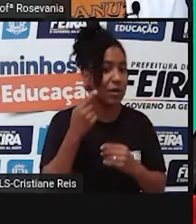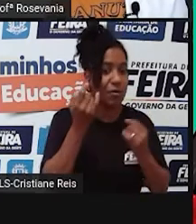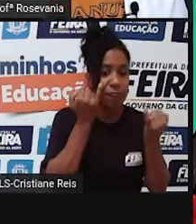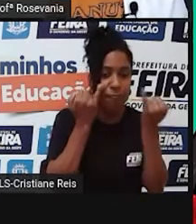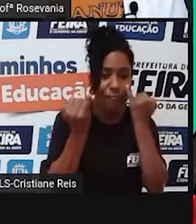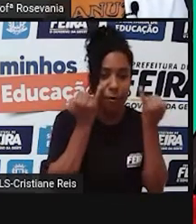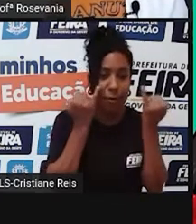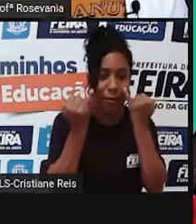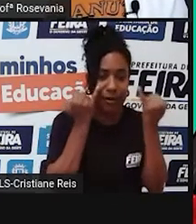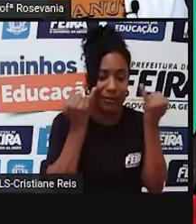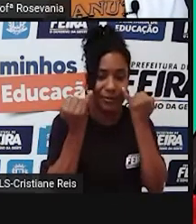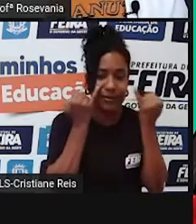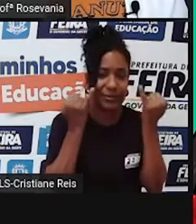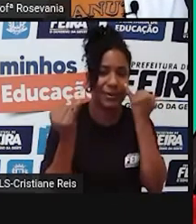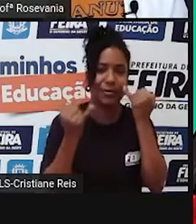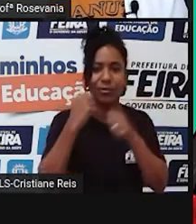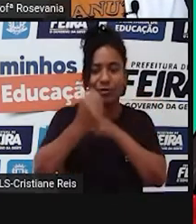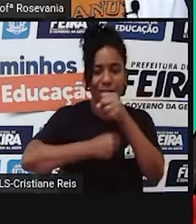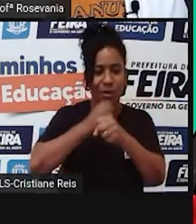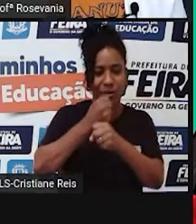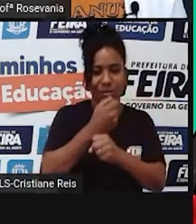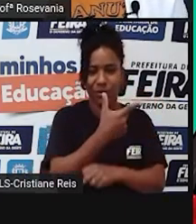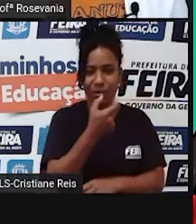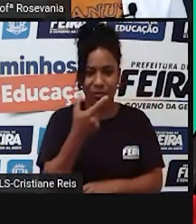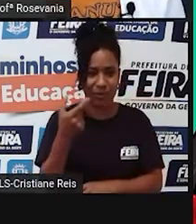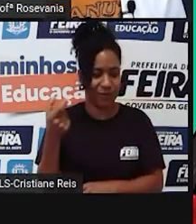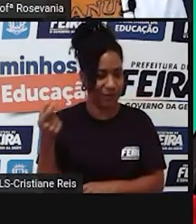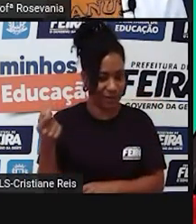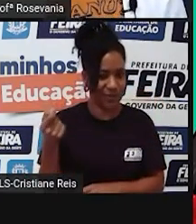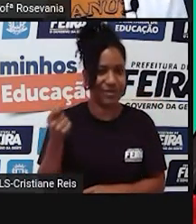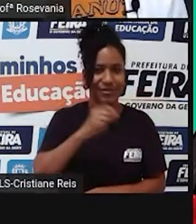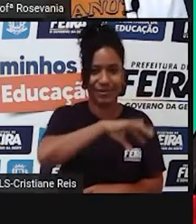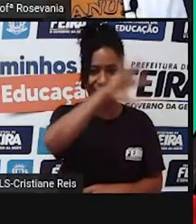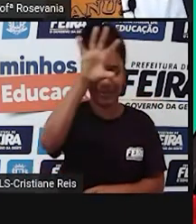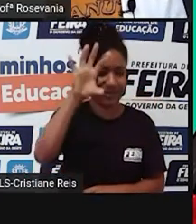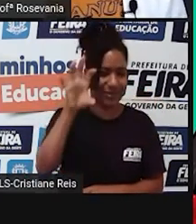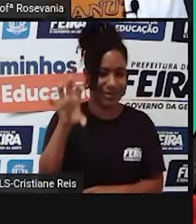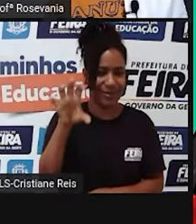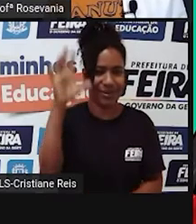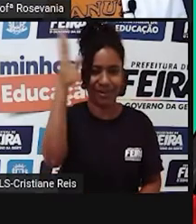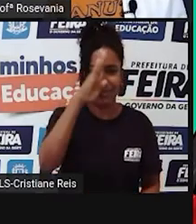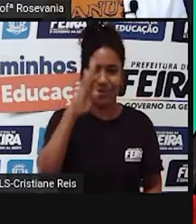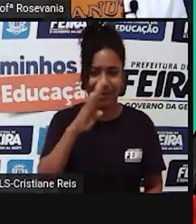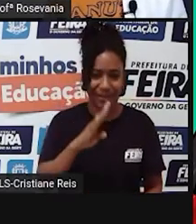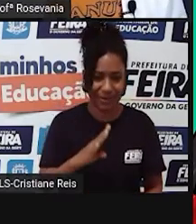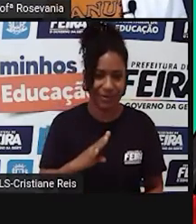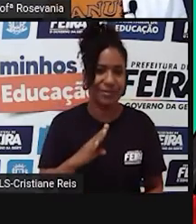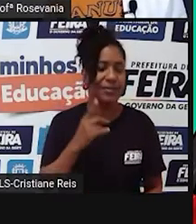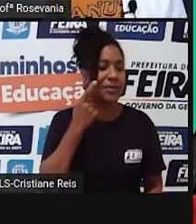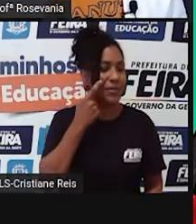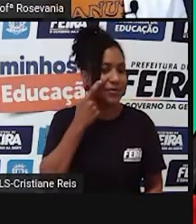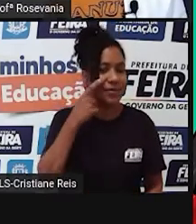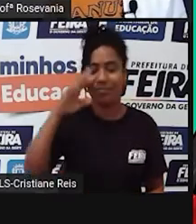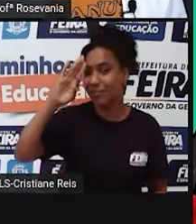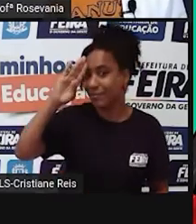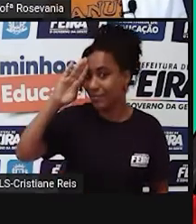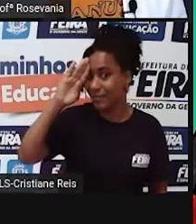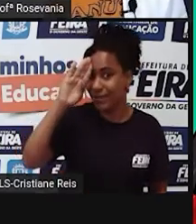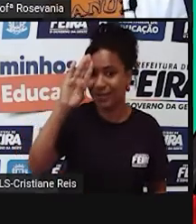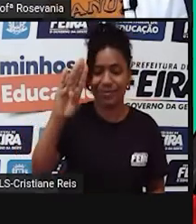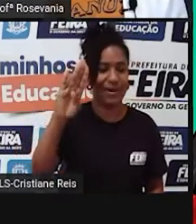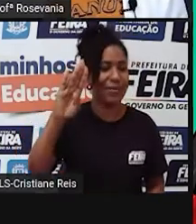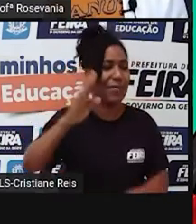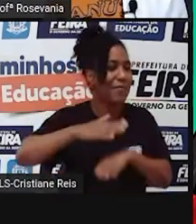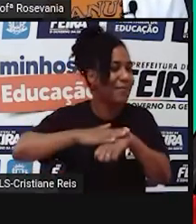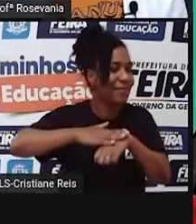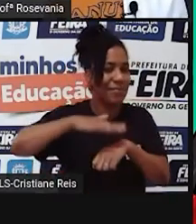estimativas, né, de 2020 que foi feito isso aí. Então, a gente tem liderando, né, de população absoluta, né,